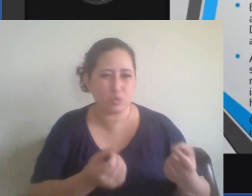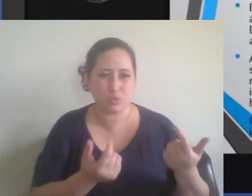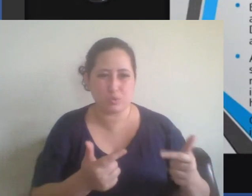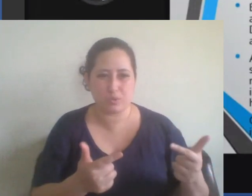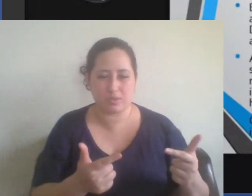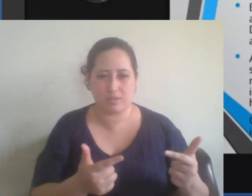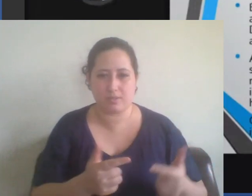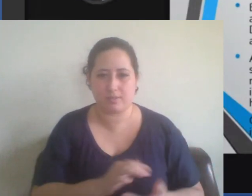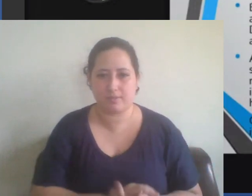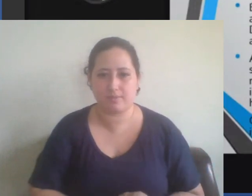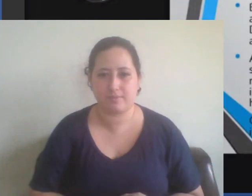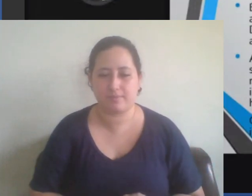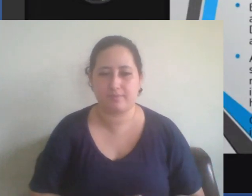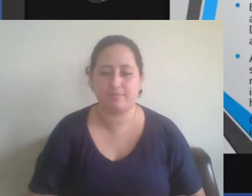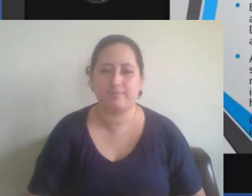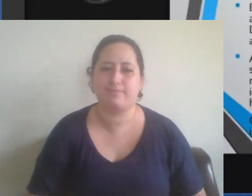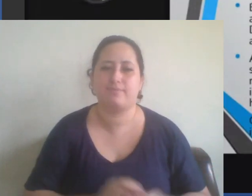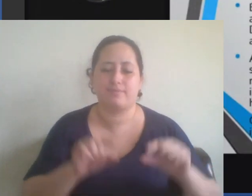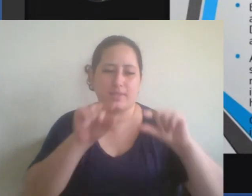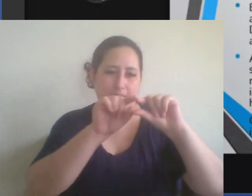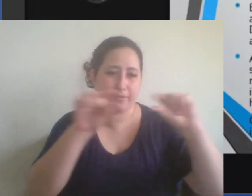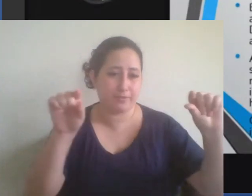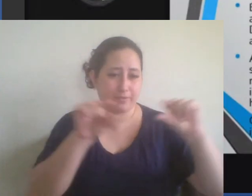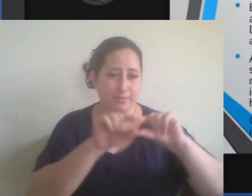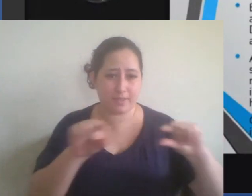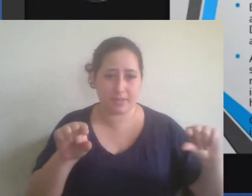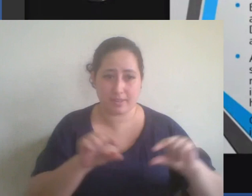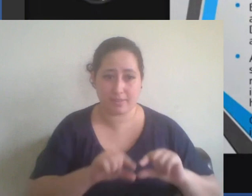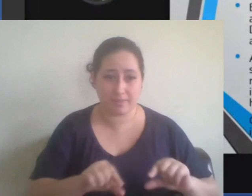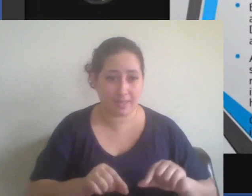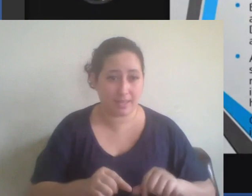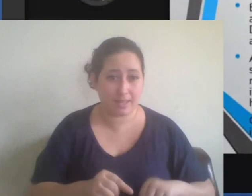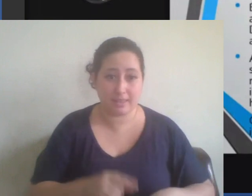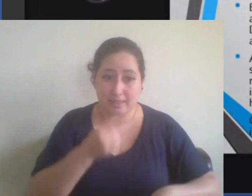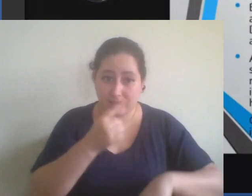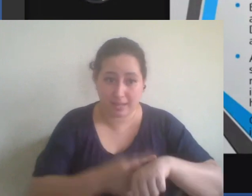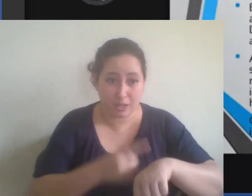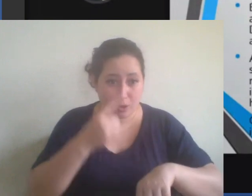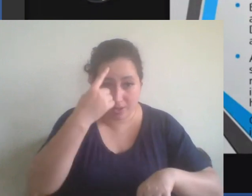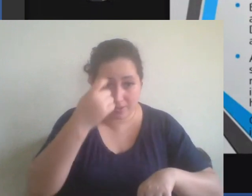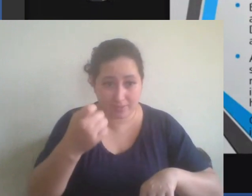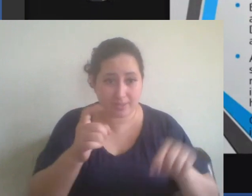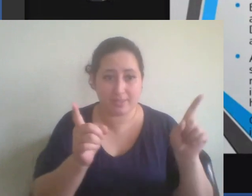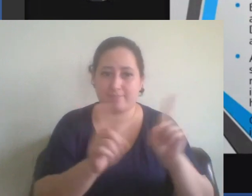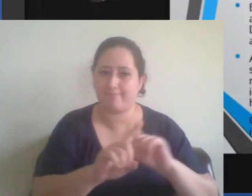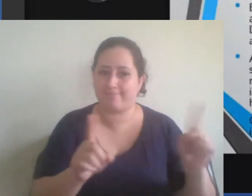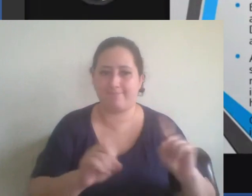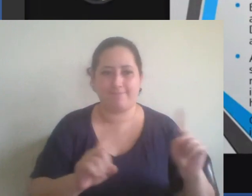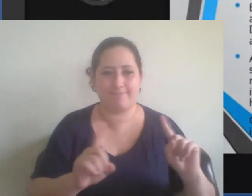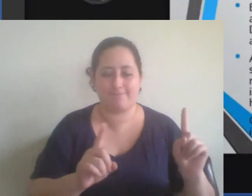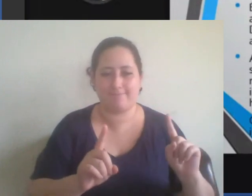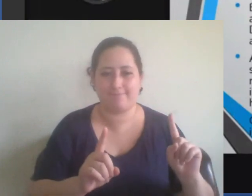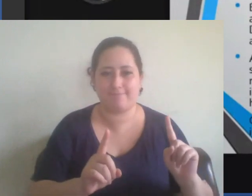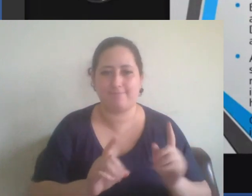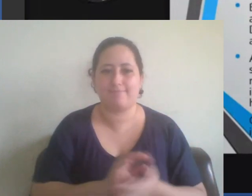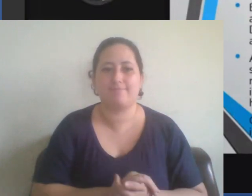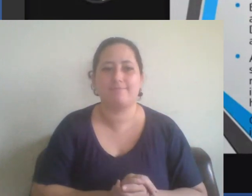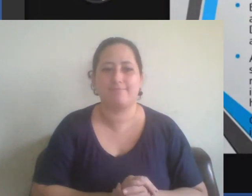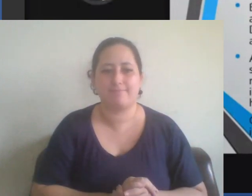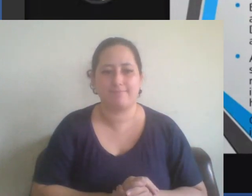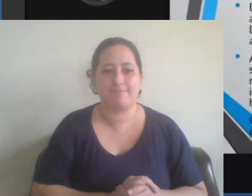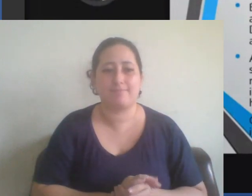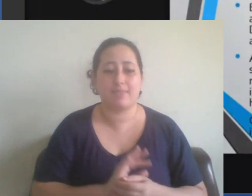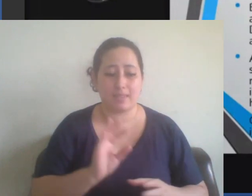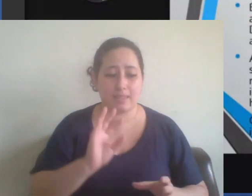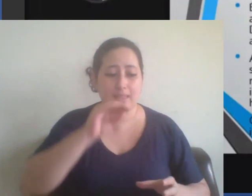lógico que essas frases não foram criadas de imediato, elas fazem parte de todo pensamento